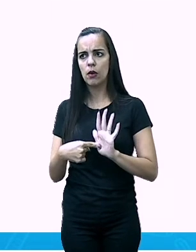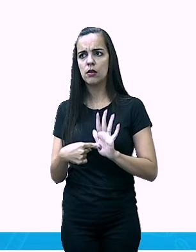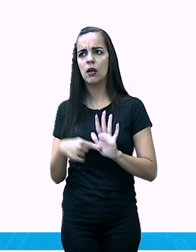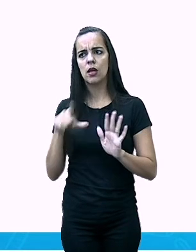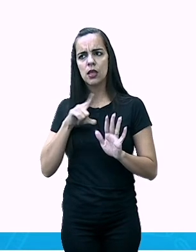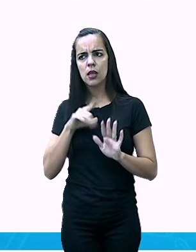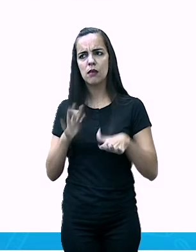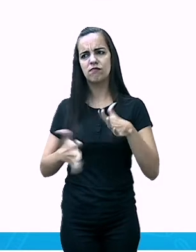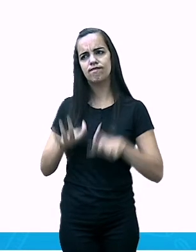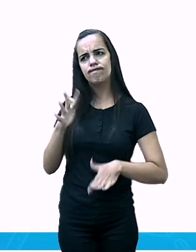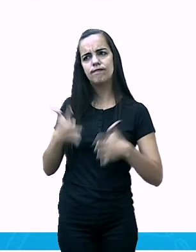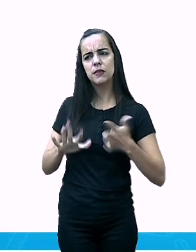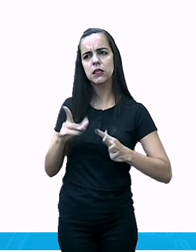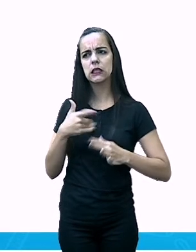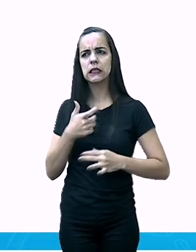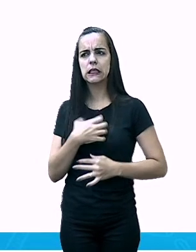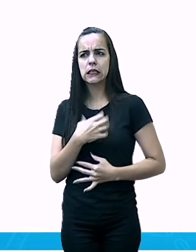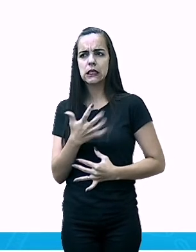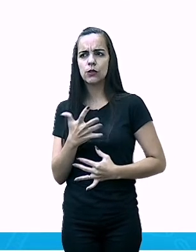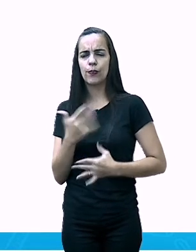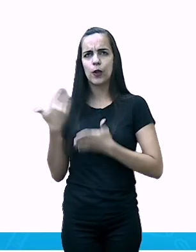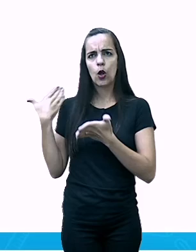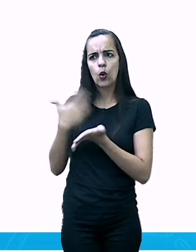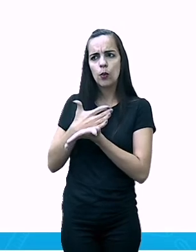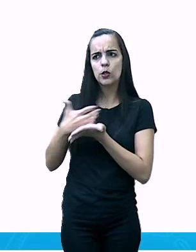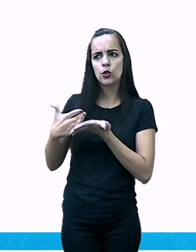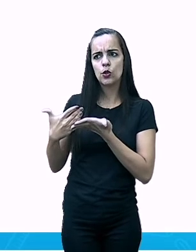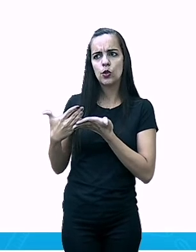já têm mais ou menos do início